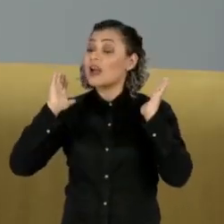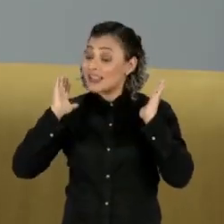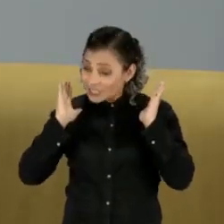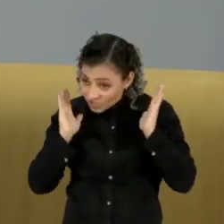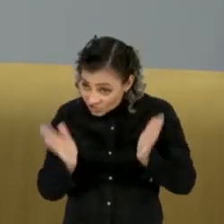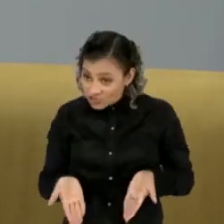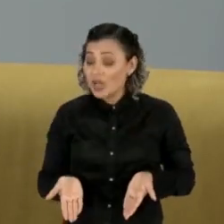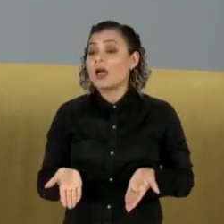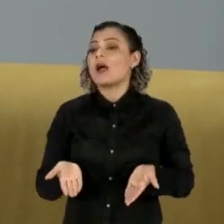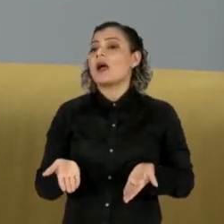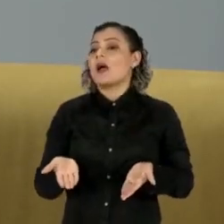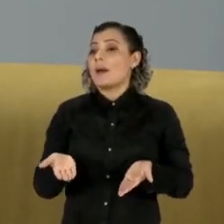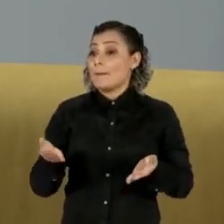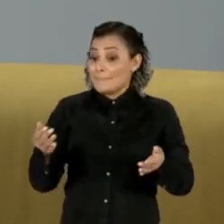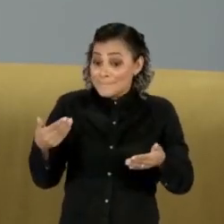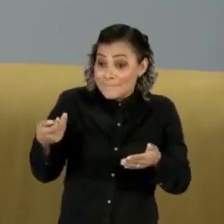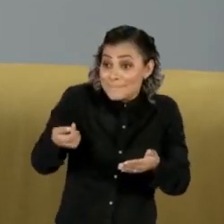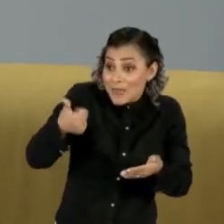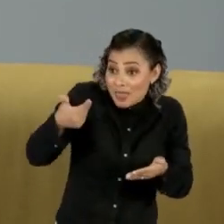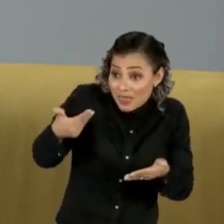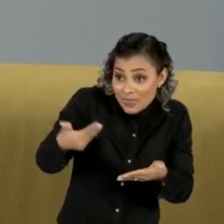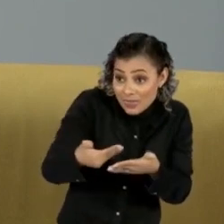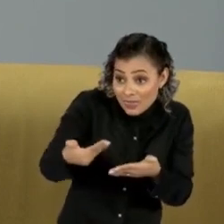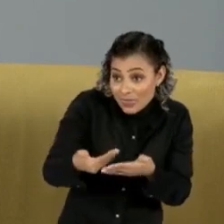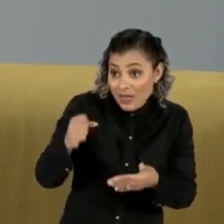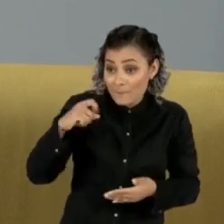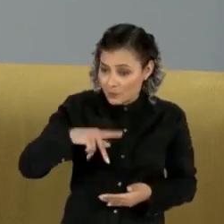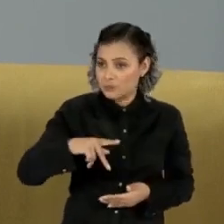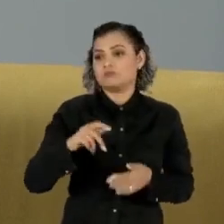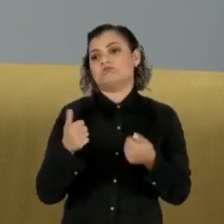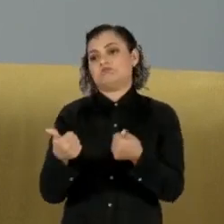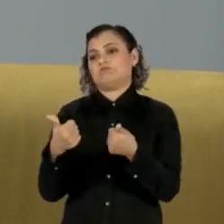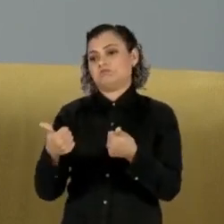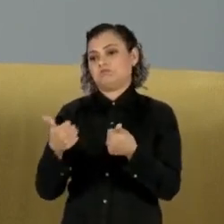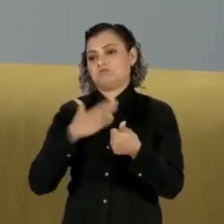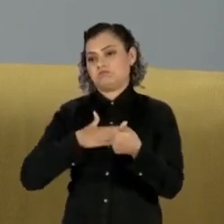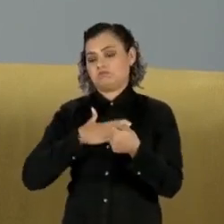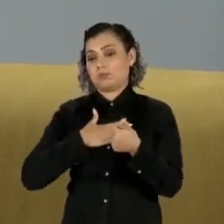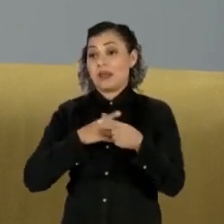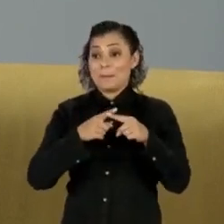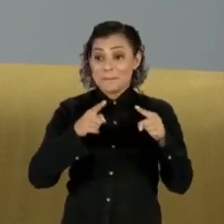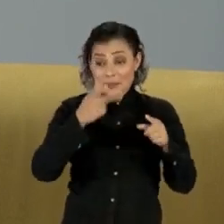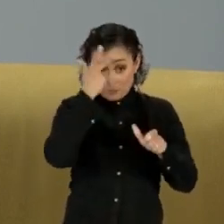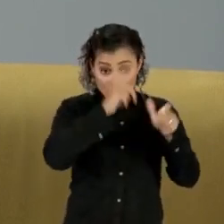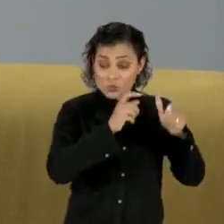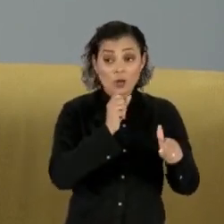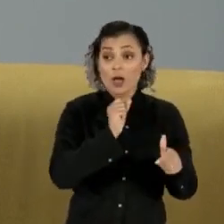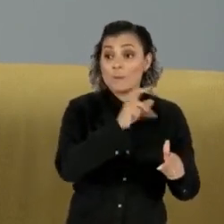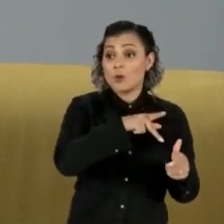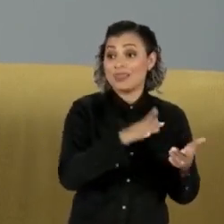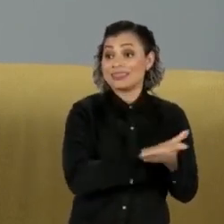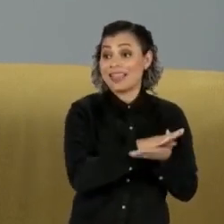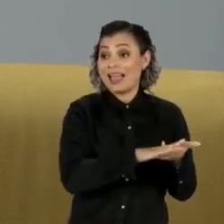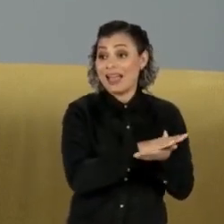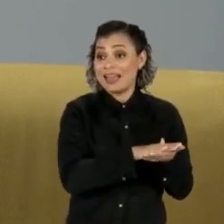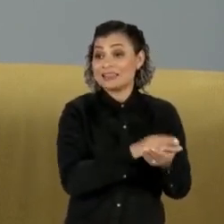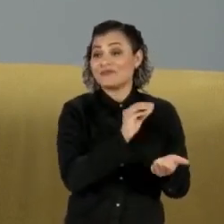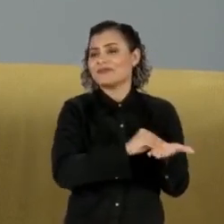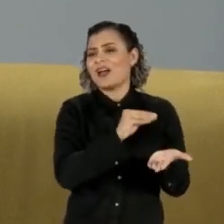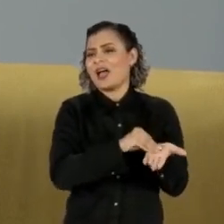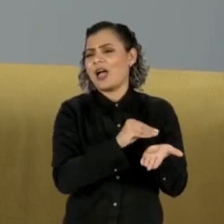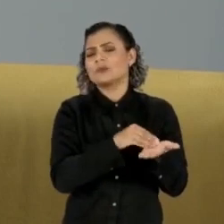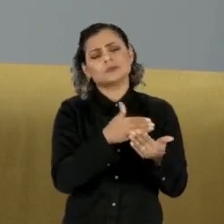quem vai estar próximo a ter o direito, não vai ser tão afetado. O grande problema é quem vai ter